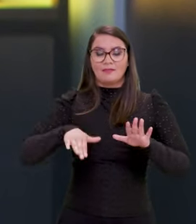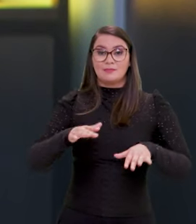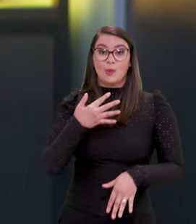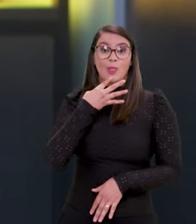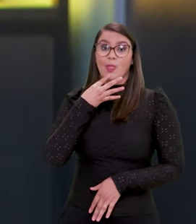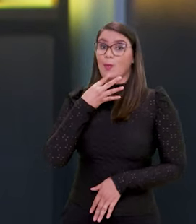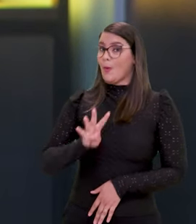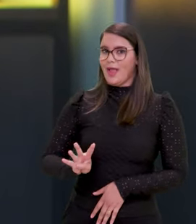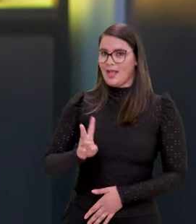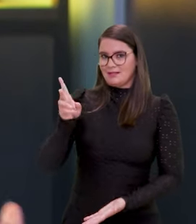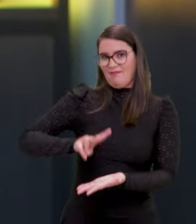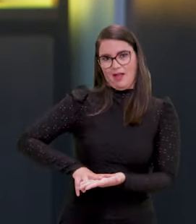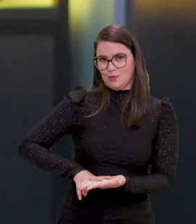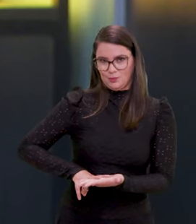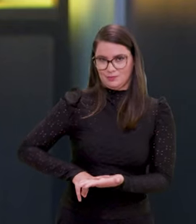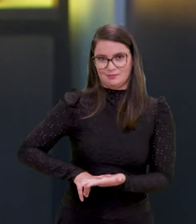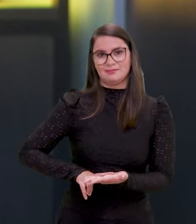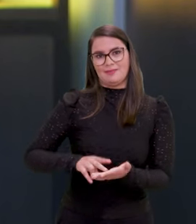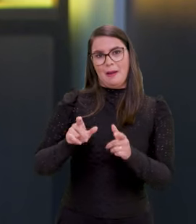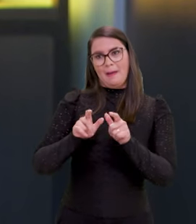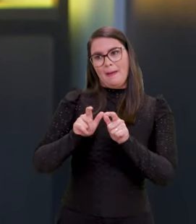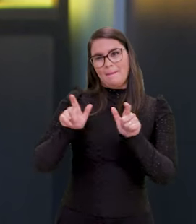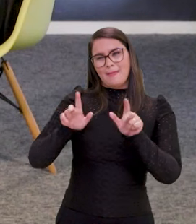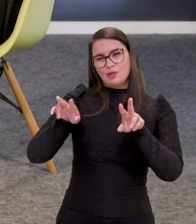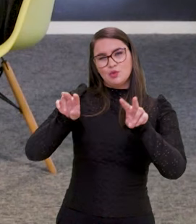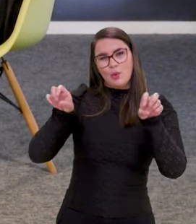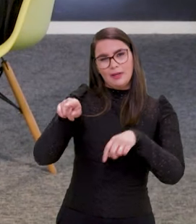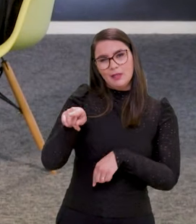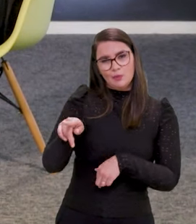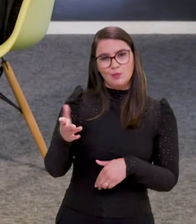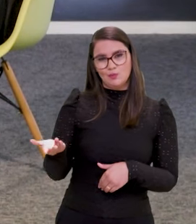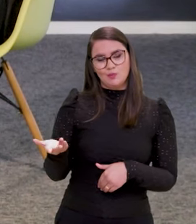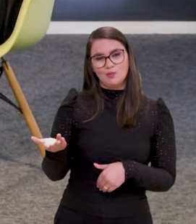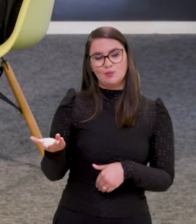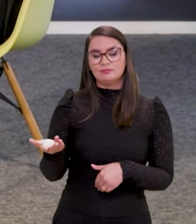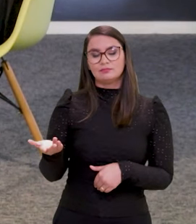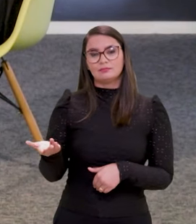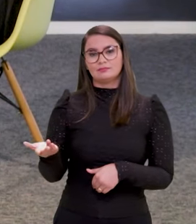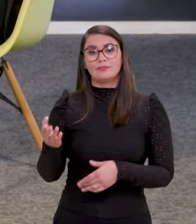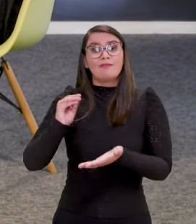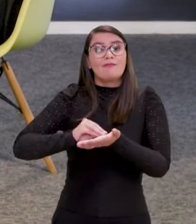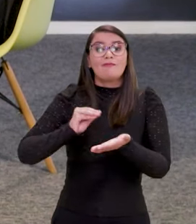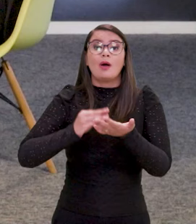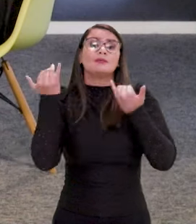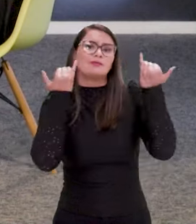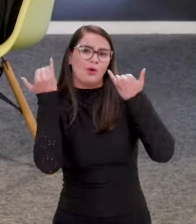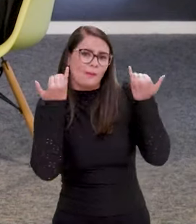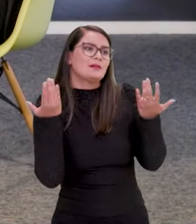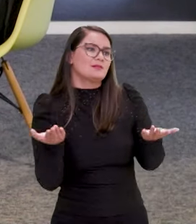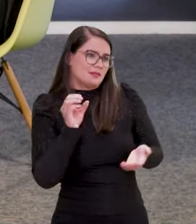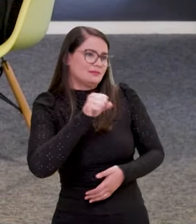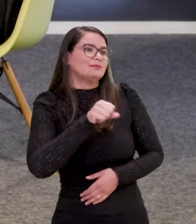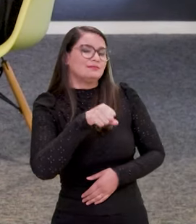um desconhecimento da validade disso. Eu acho que é muito mais esse, essa, assim, esse... É falta de informação. De